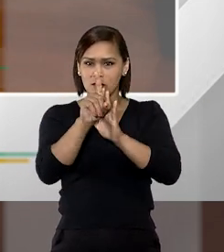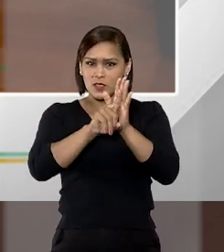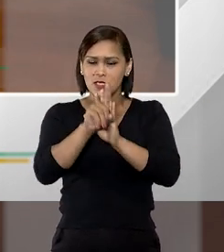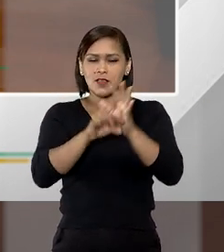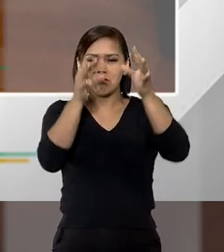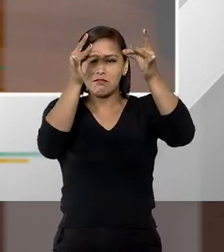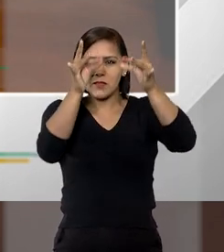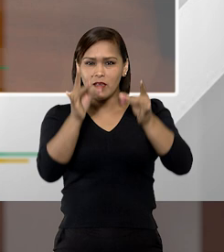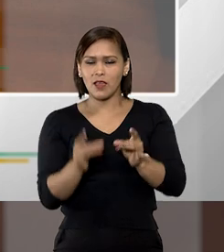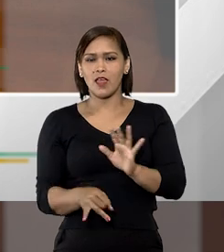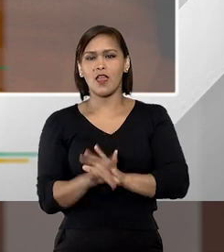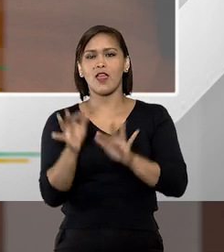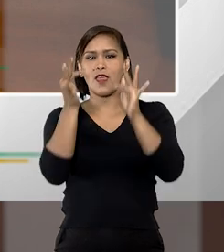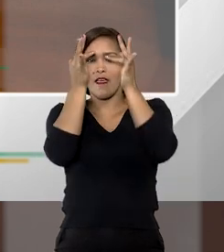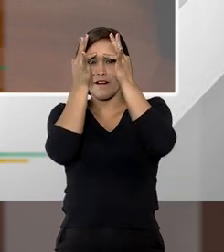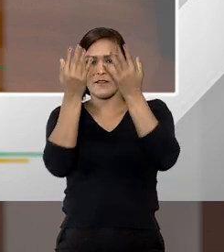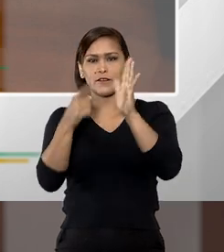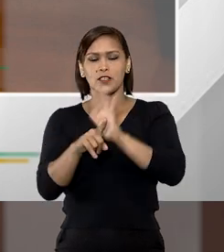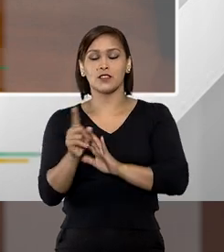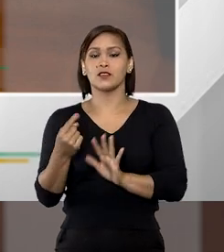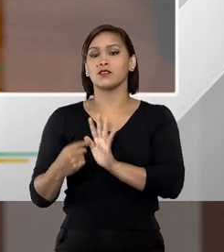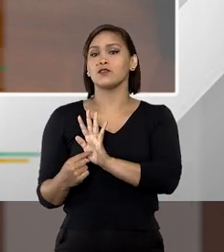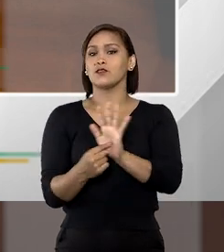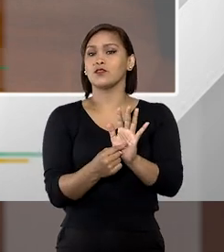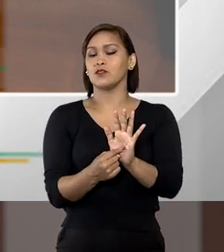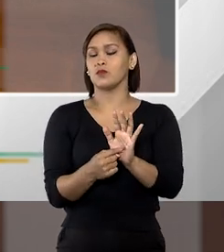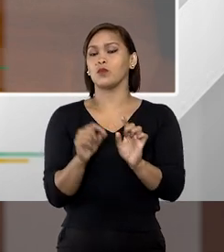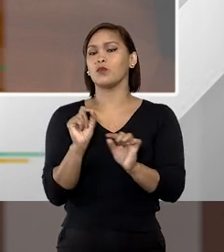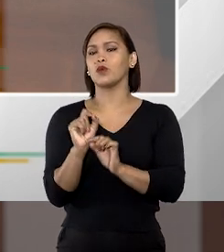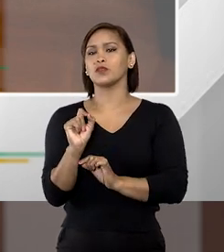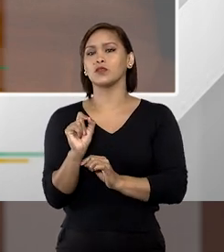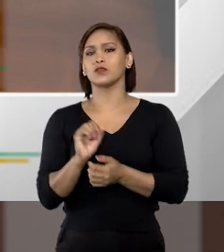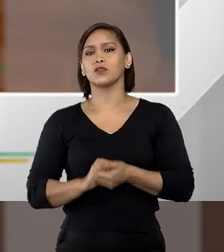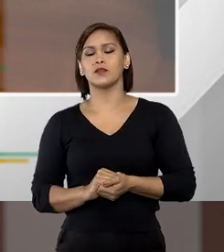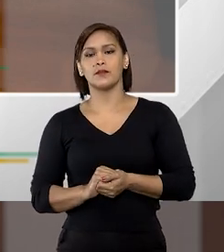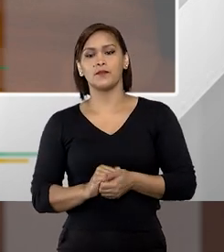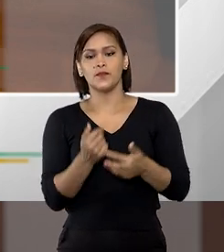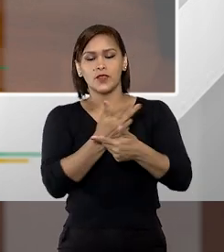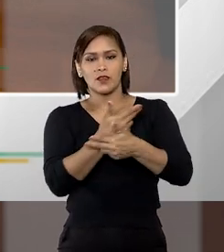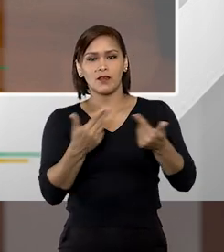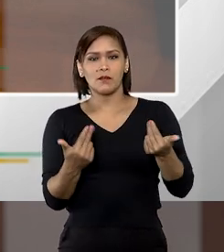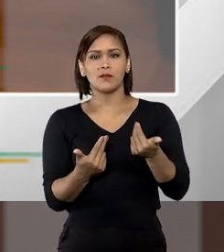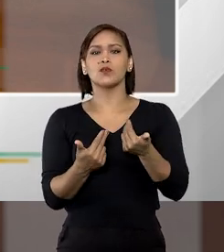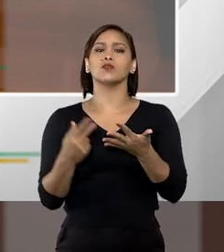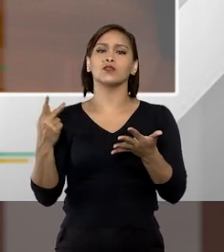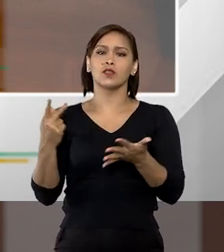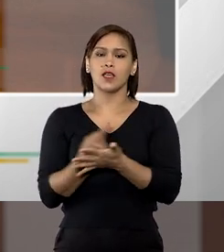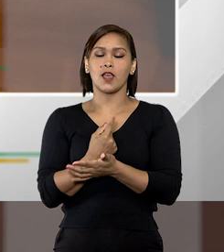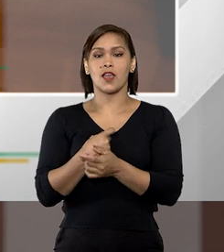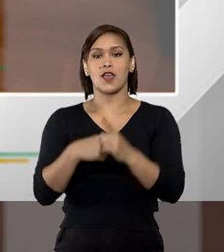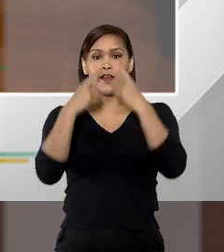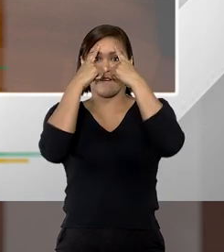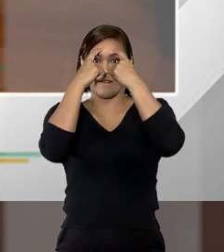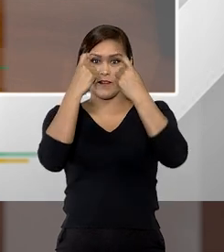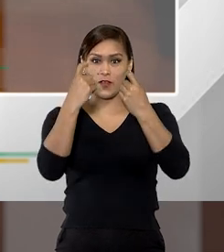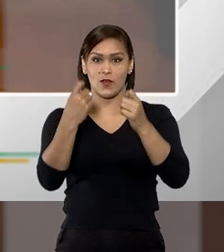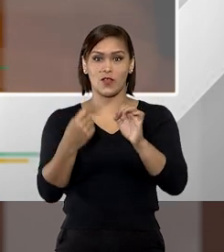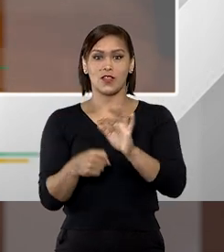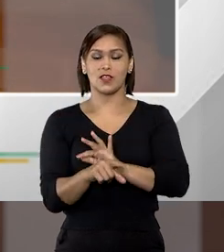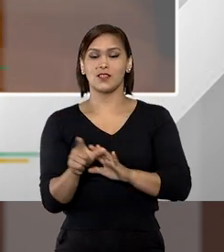forma bem fácil, e aí a gente mostra com isso o quê? Mostra que muitas vezes exatamente essa violência ela é